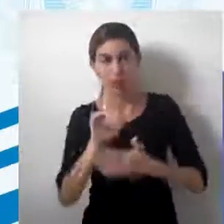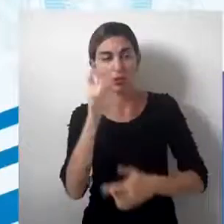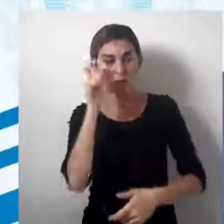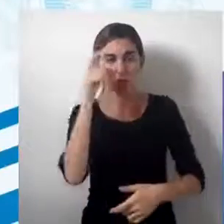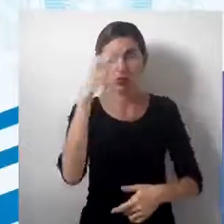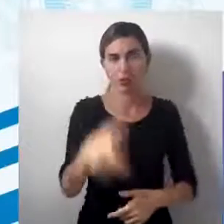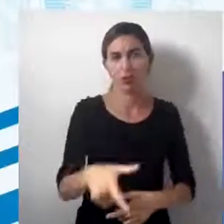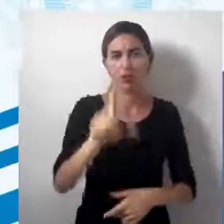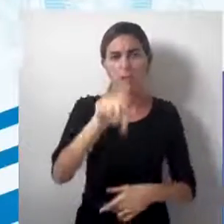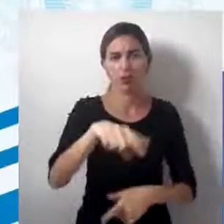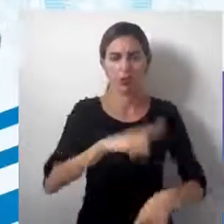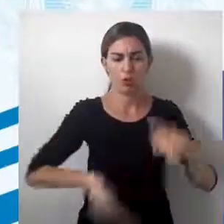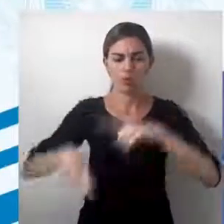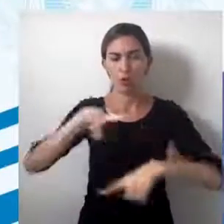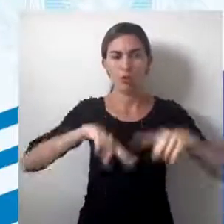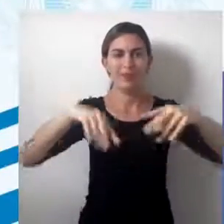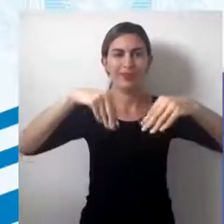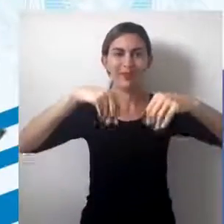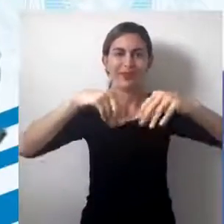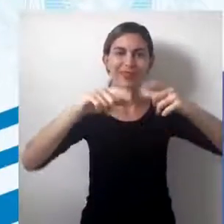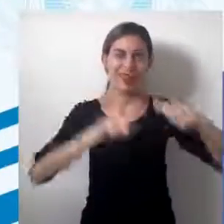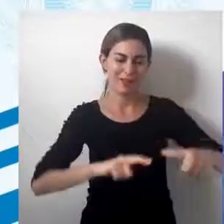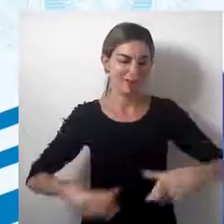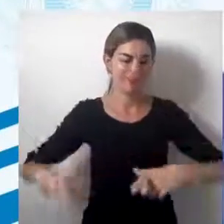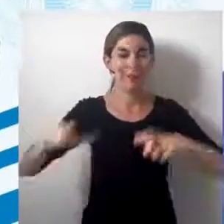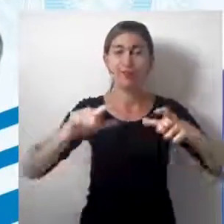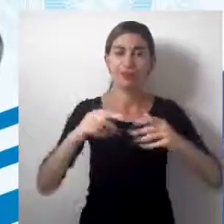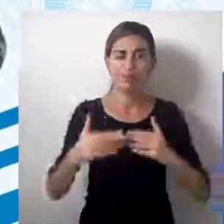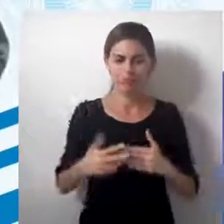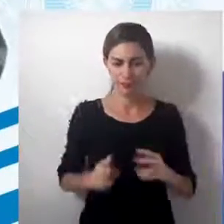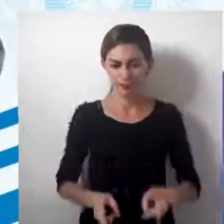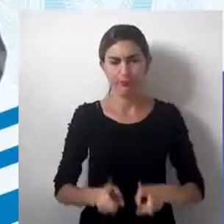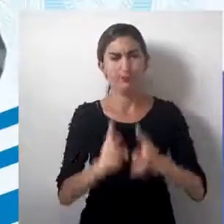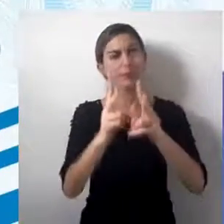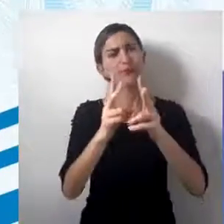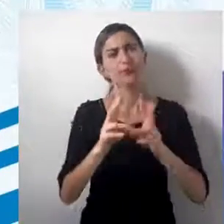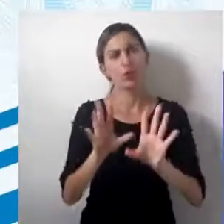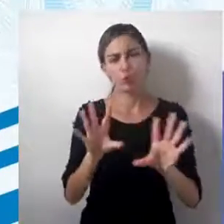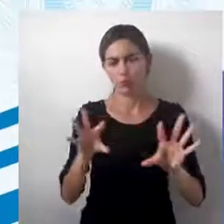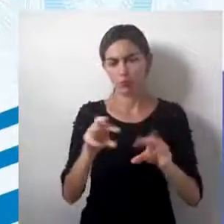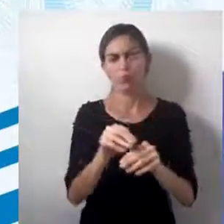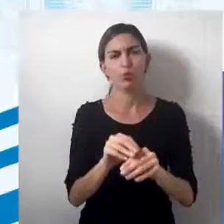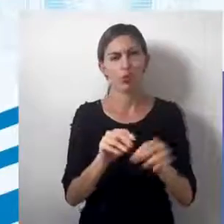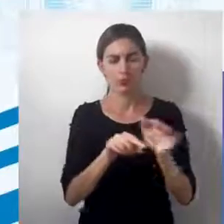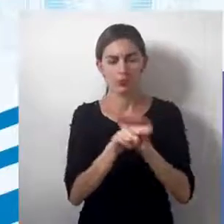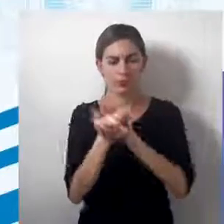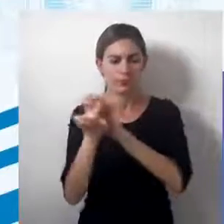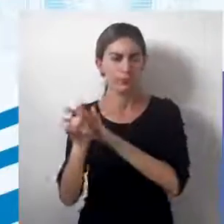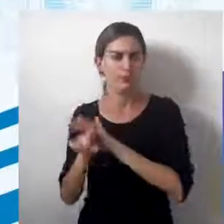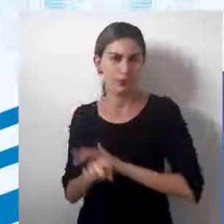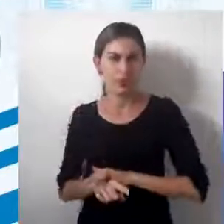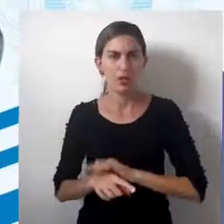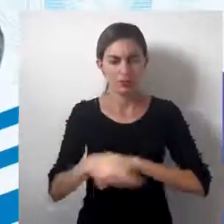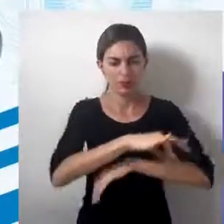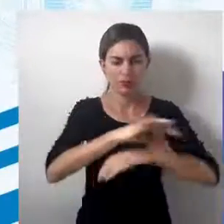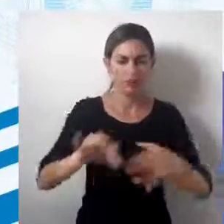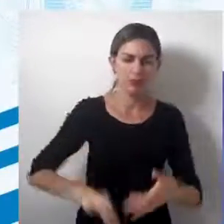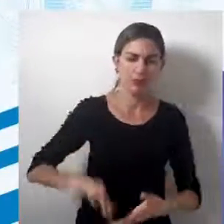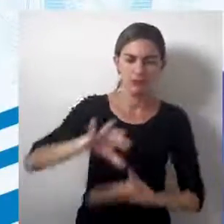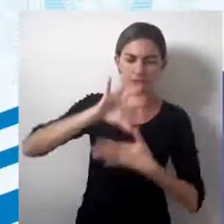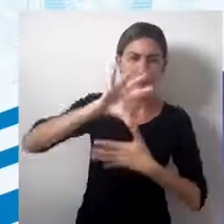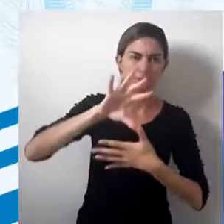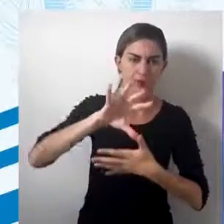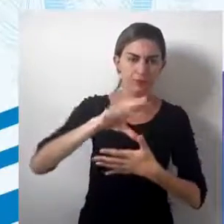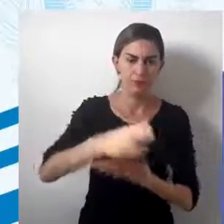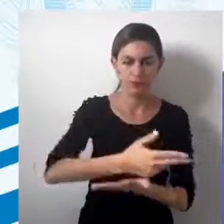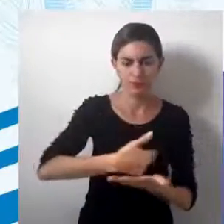desse interesse de domínio territorial. Dando continuidade, não é? A toda essa análise cartográfica que